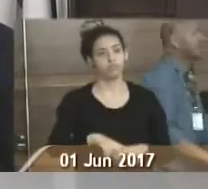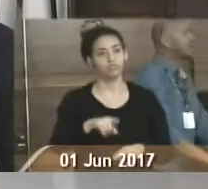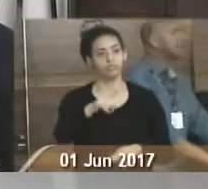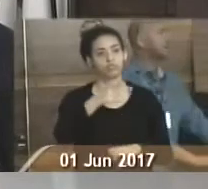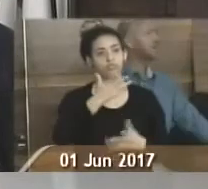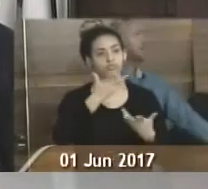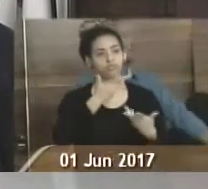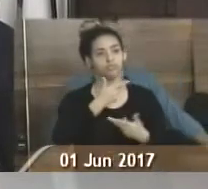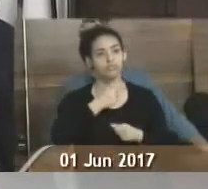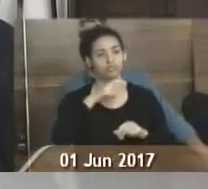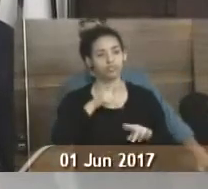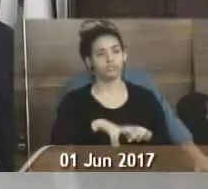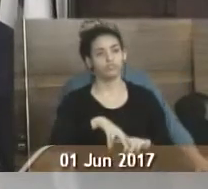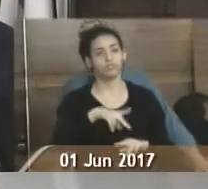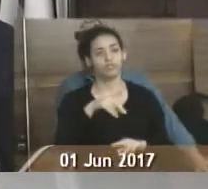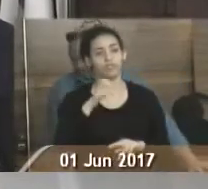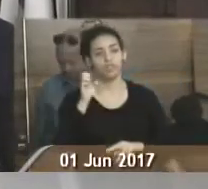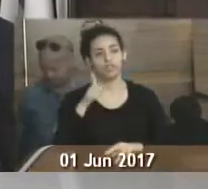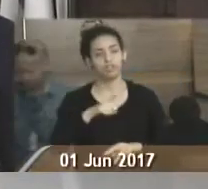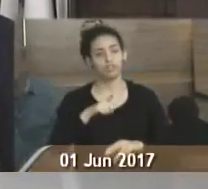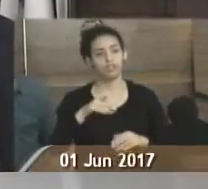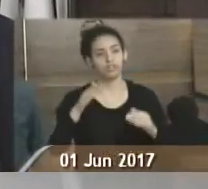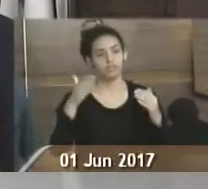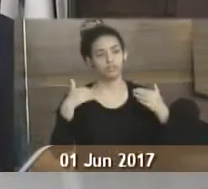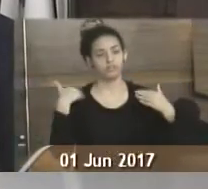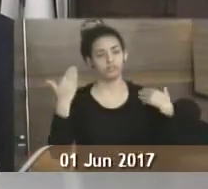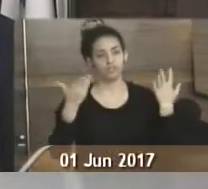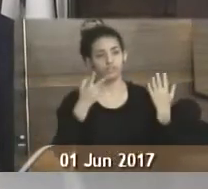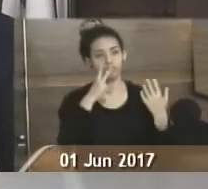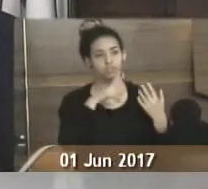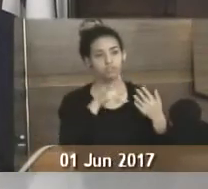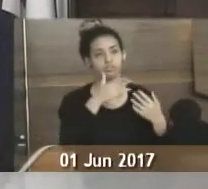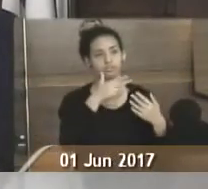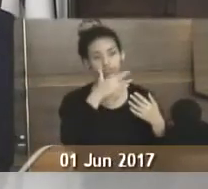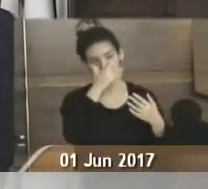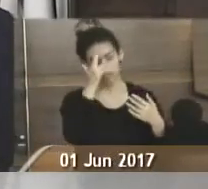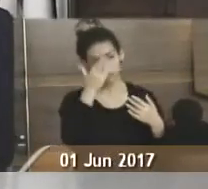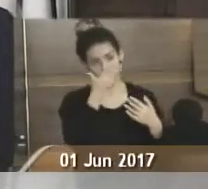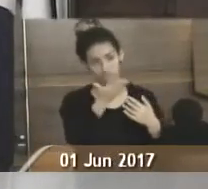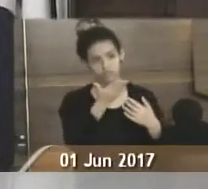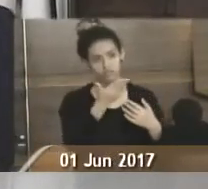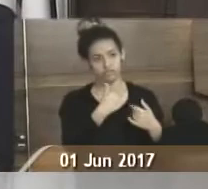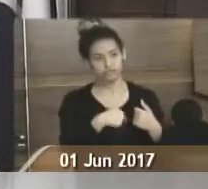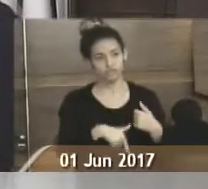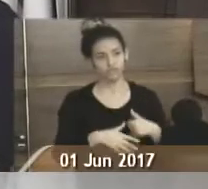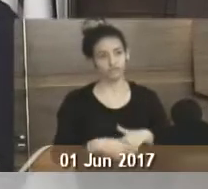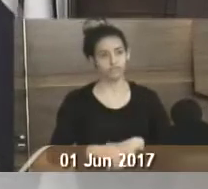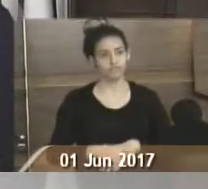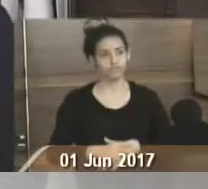aqui, bonitinho, lúcido, é um orgulho para nós, Sr. Belonil, ter o senhor aqui, viu? Obrigado,